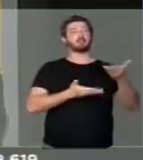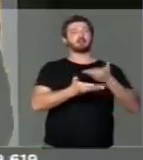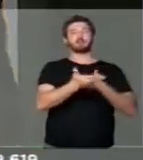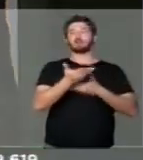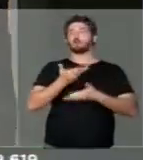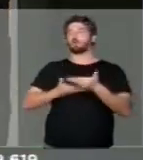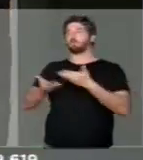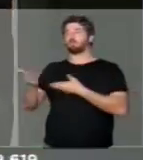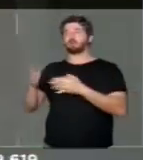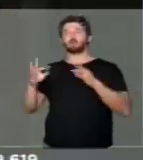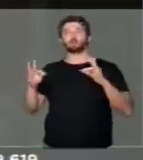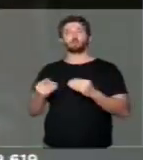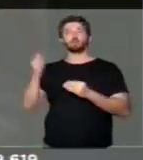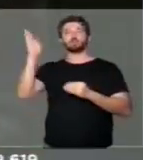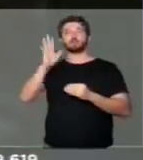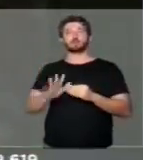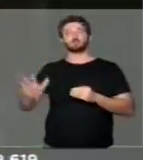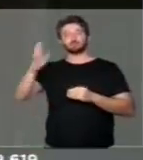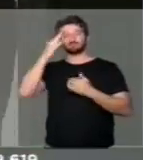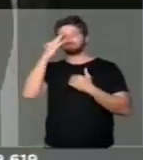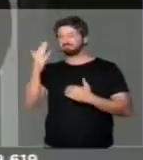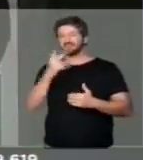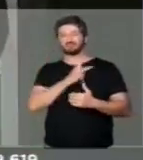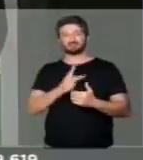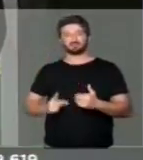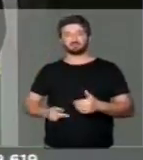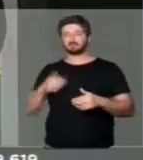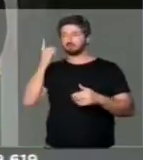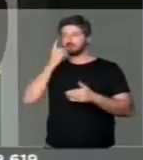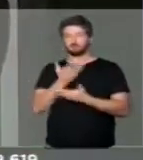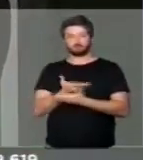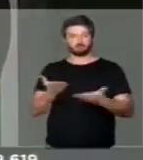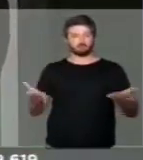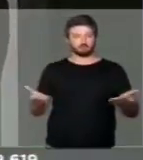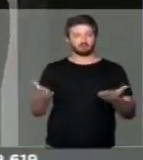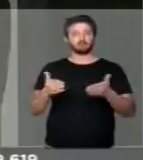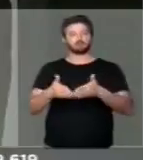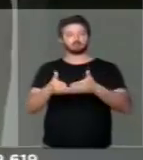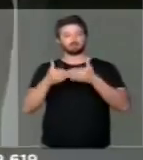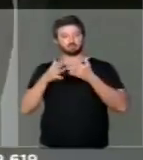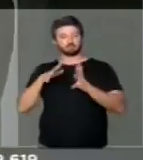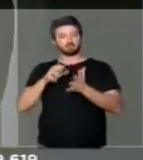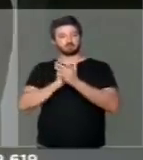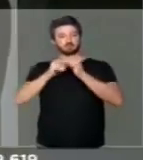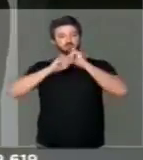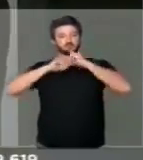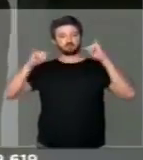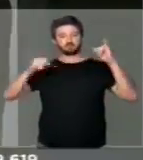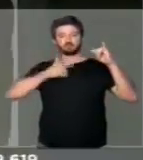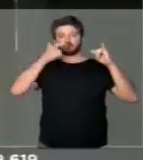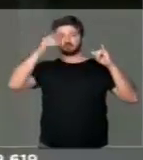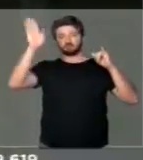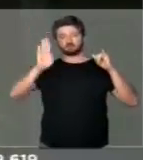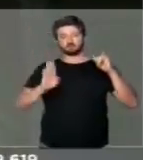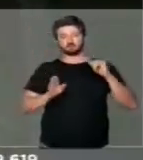empregadas em todo o país. Muito obrigado, Sr. Presidente, Srs. Deputados e peço que dê a divulgação na Casa, inclusive na Hora do Brasil. Muito obrigado.